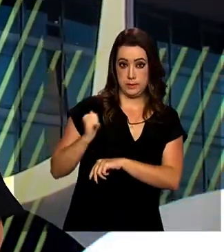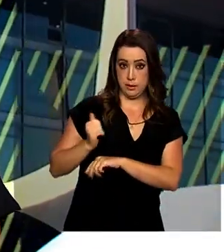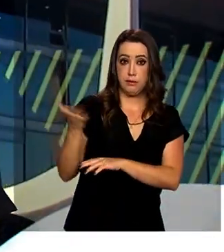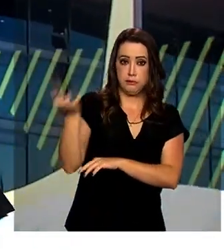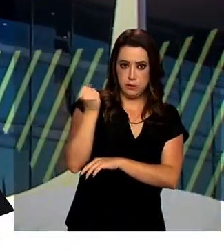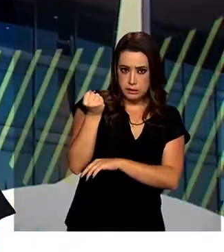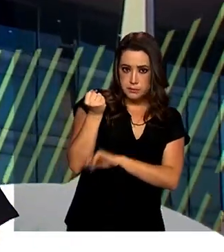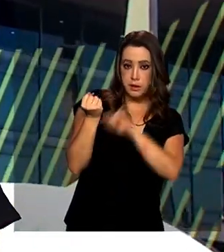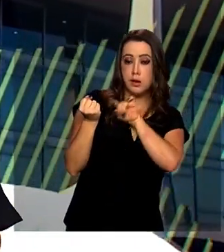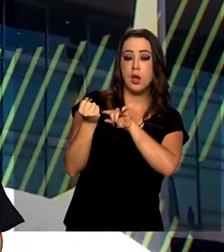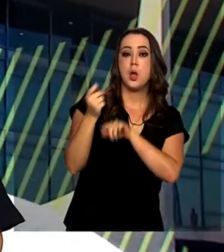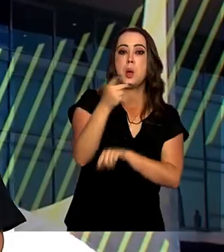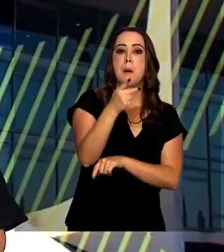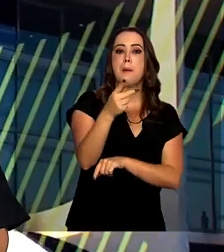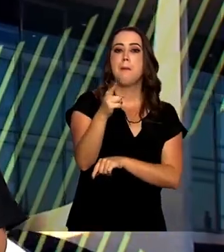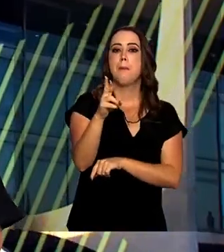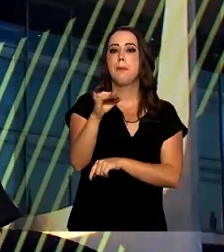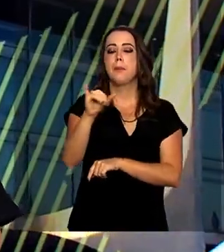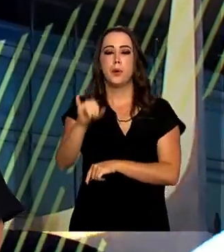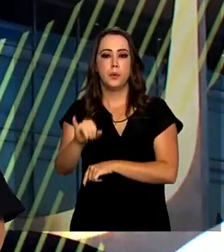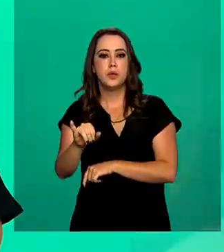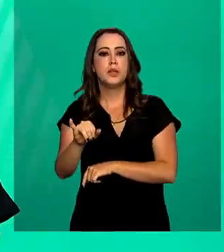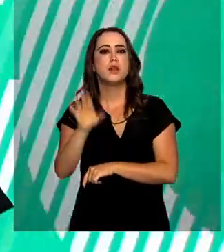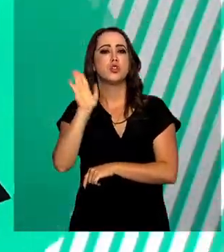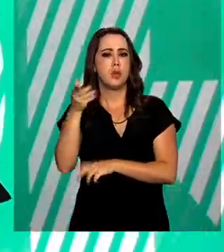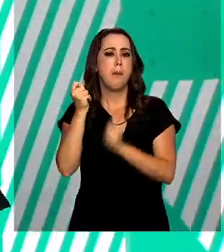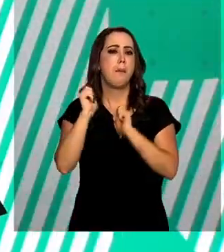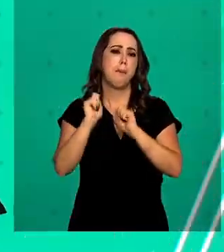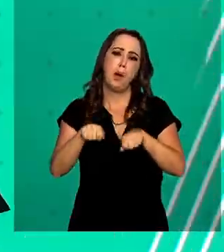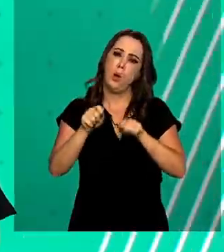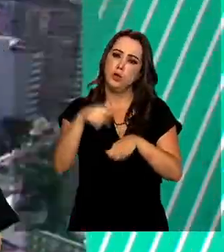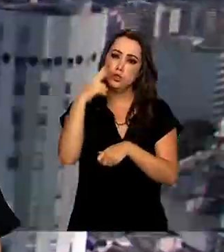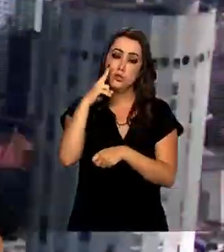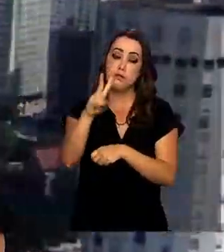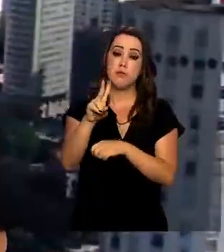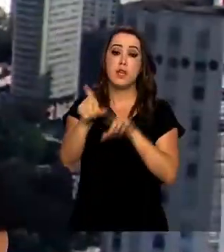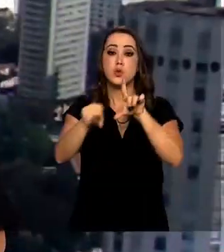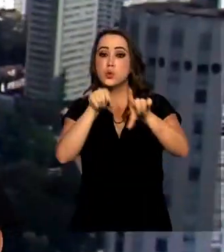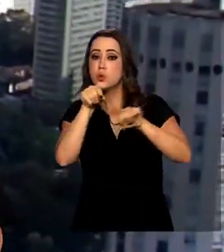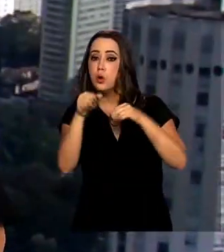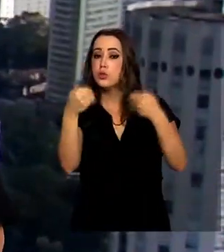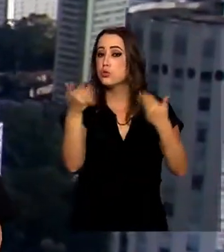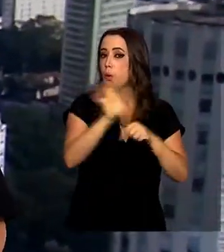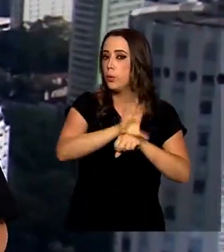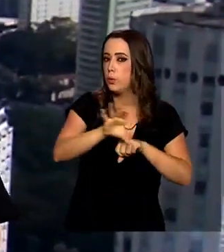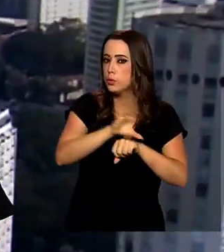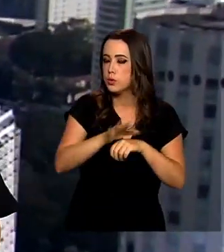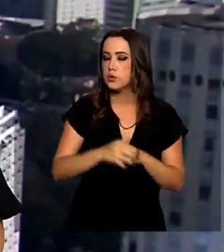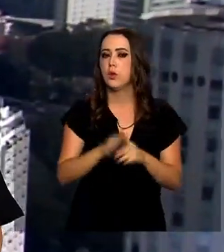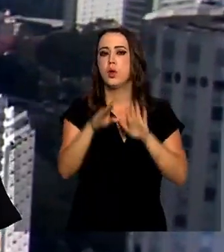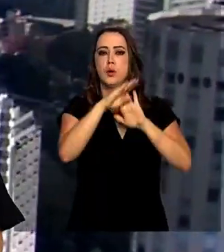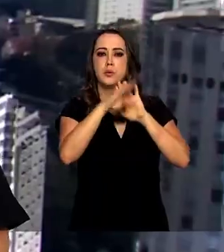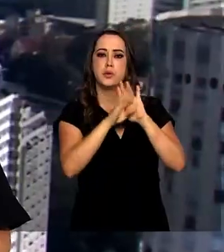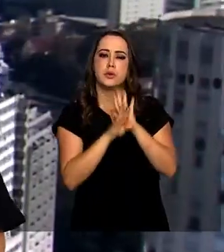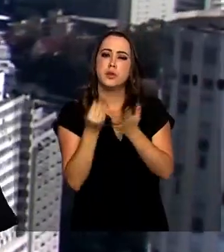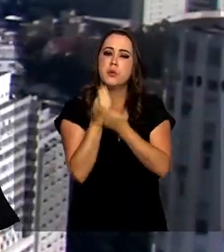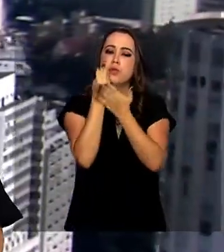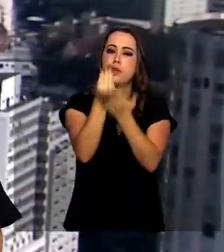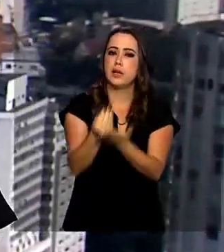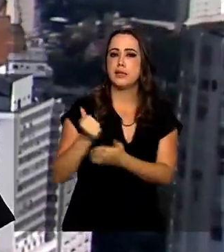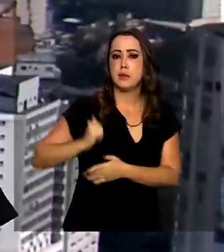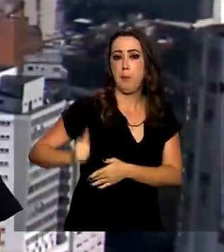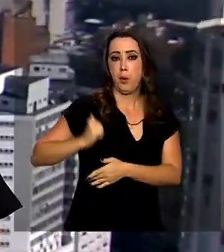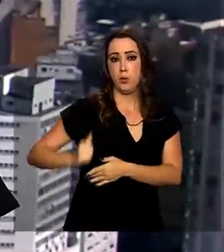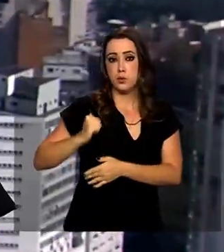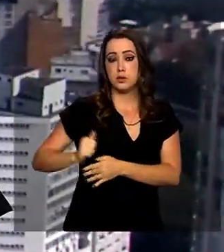programa Universidade para Todos, o ProUni, já podem consultar as opções disponíveis. O programa oferece bolsas